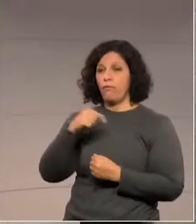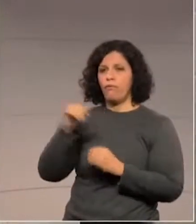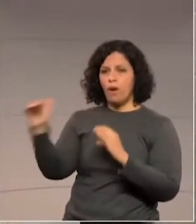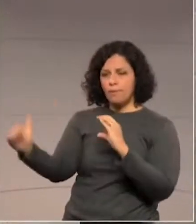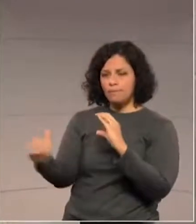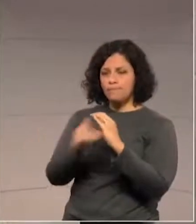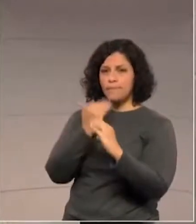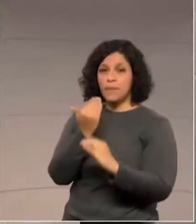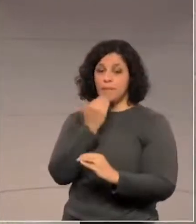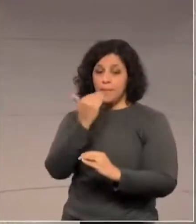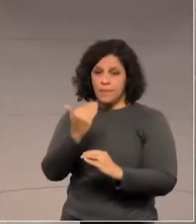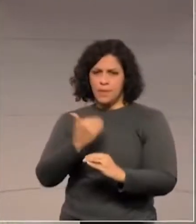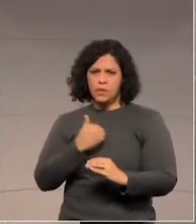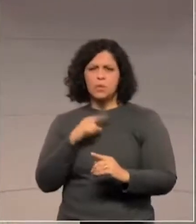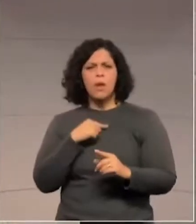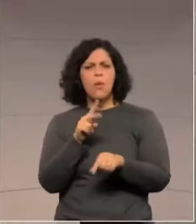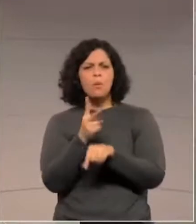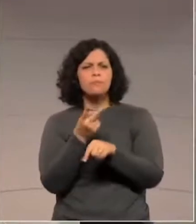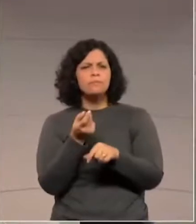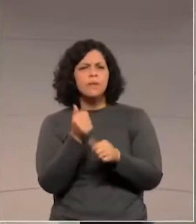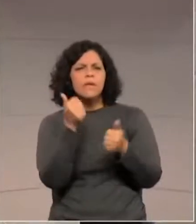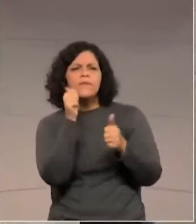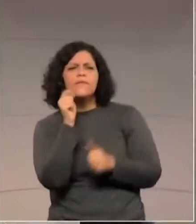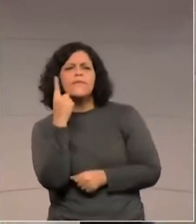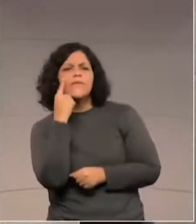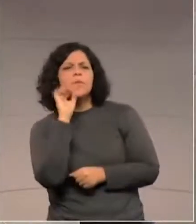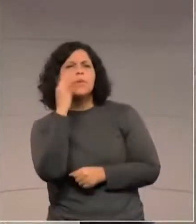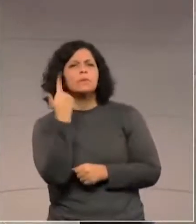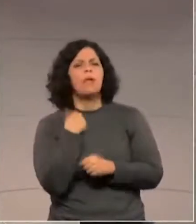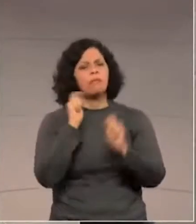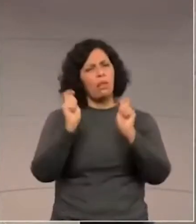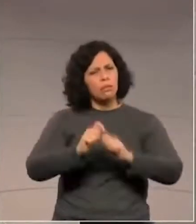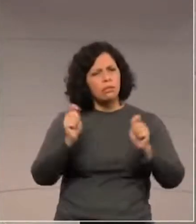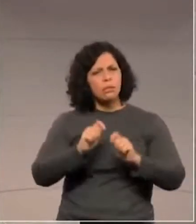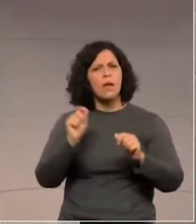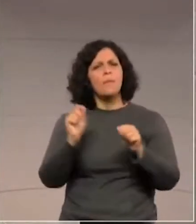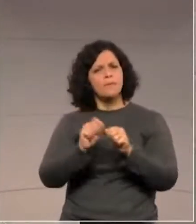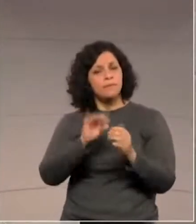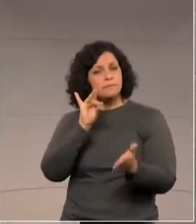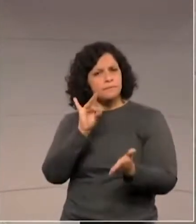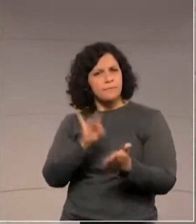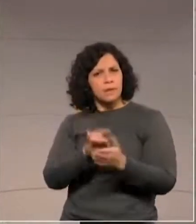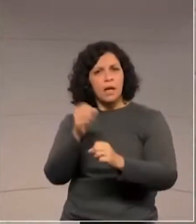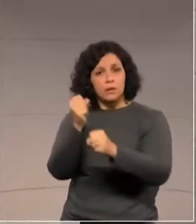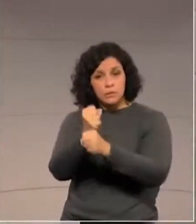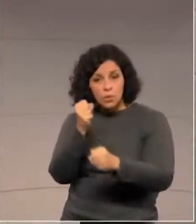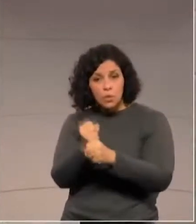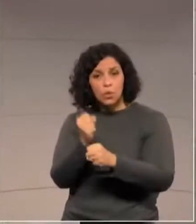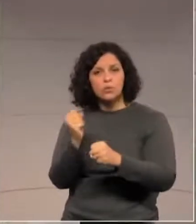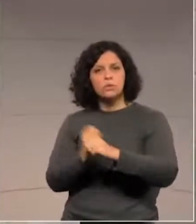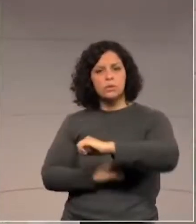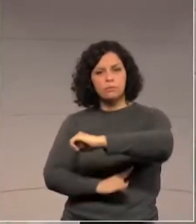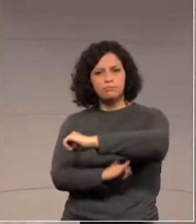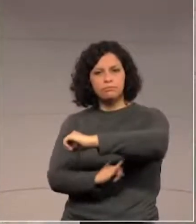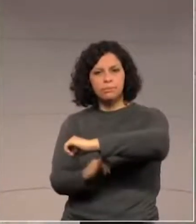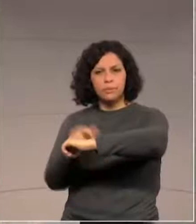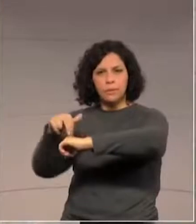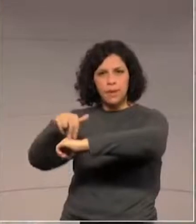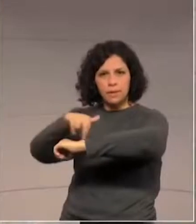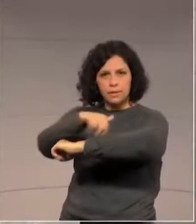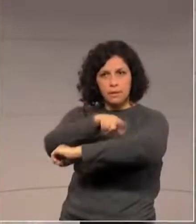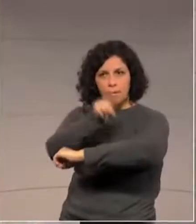esse pedido para averiguar a possibilidade, de fato, da construção dessa